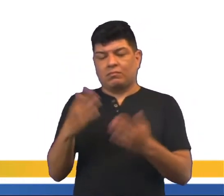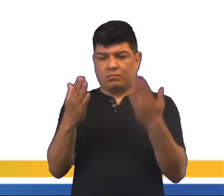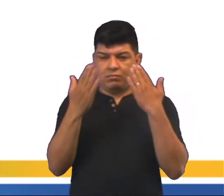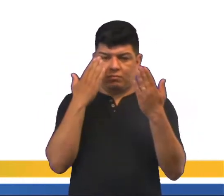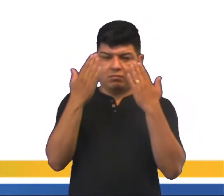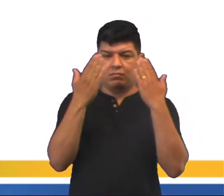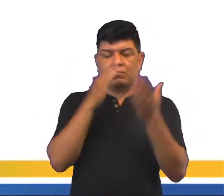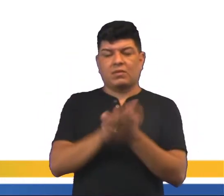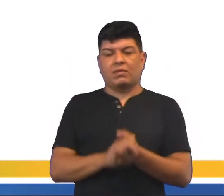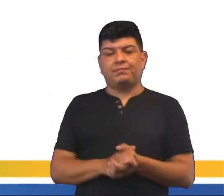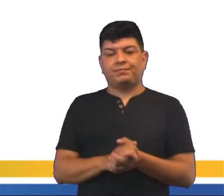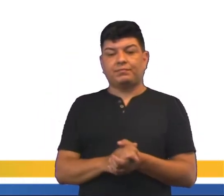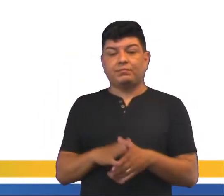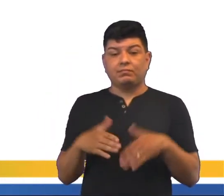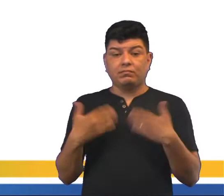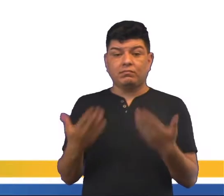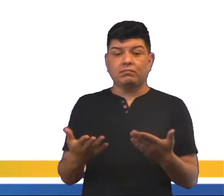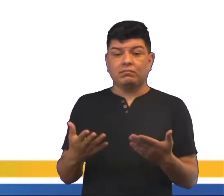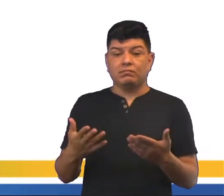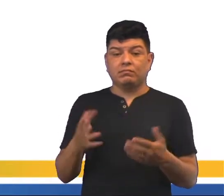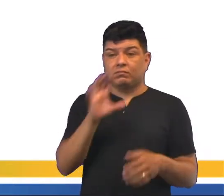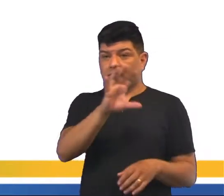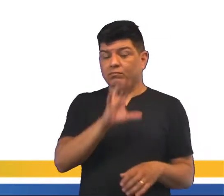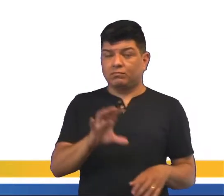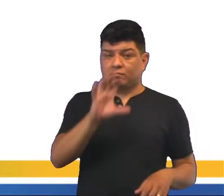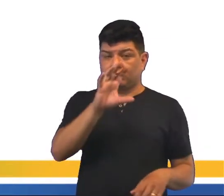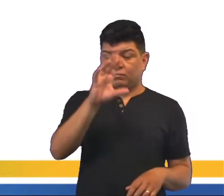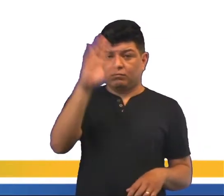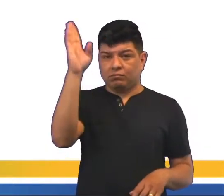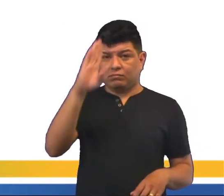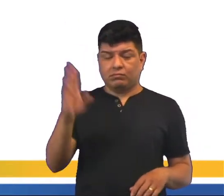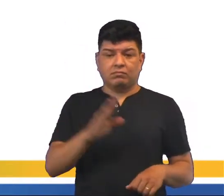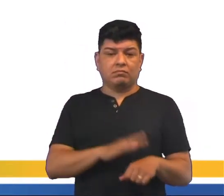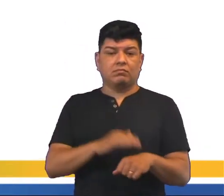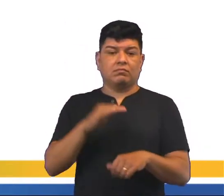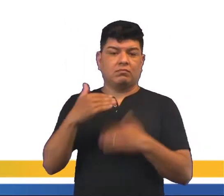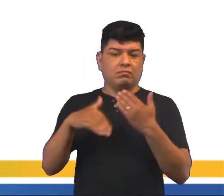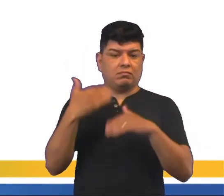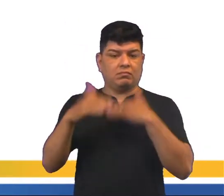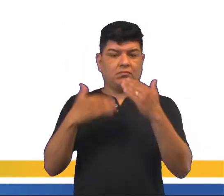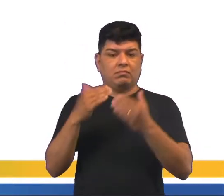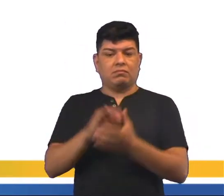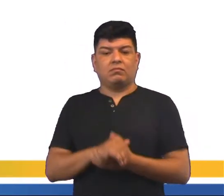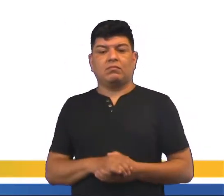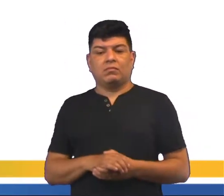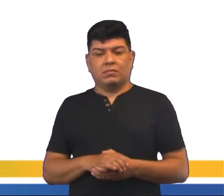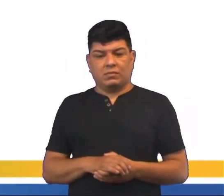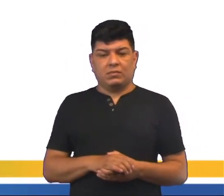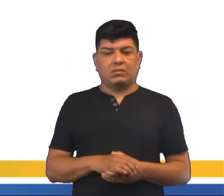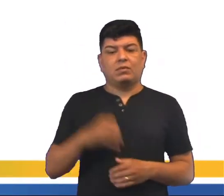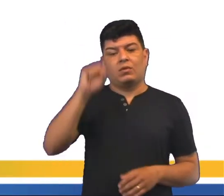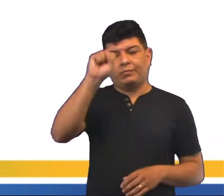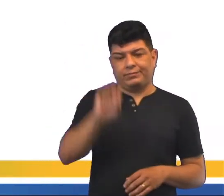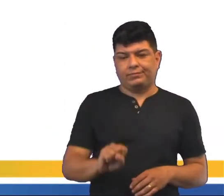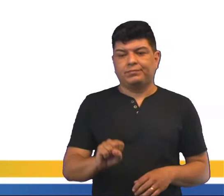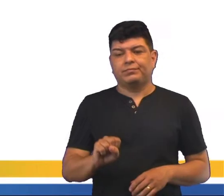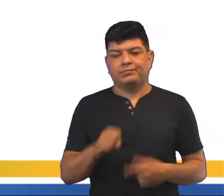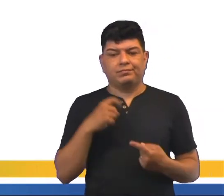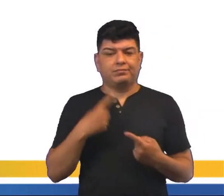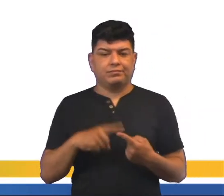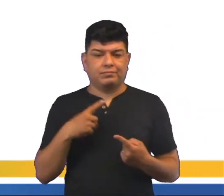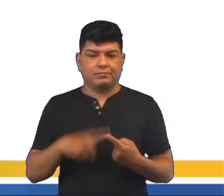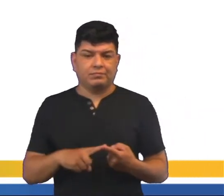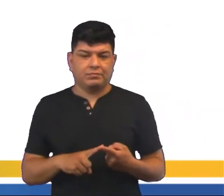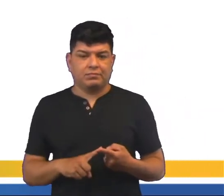comparação. Qual a região do Brasil, se a gente fosse analisar, que é mais desenvolvida? A gente vai ver que é a região sul, mas